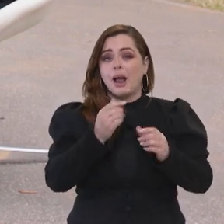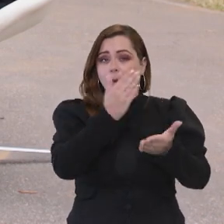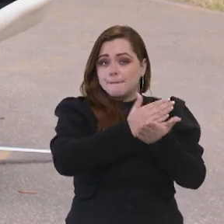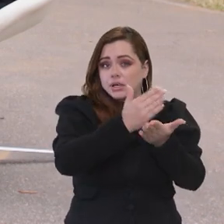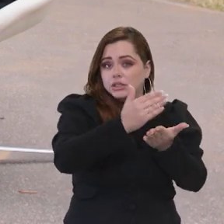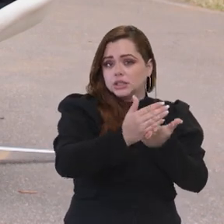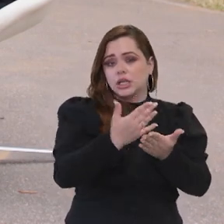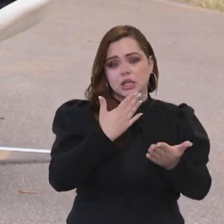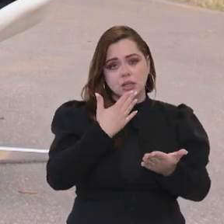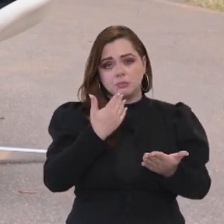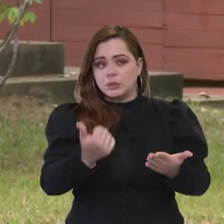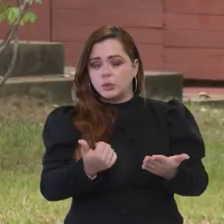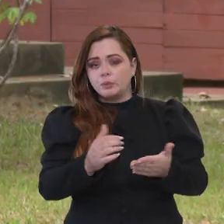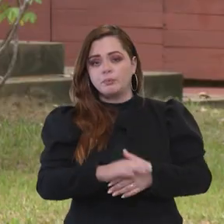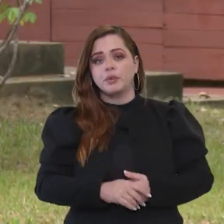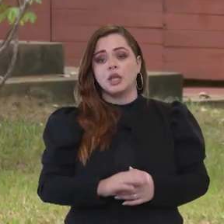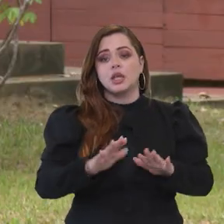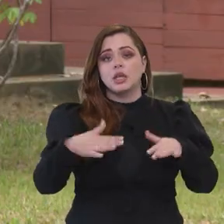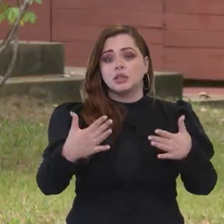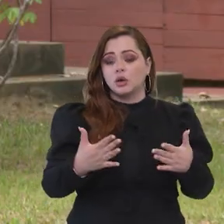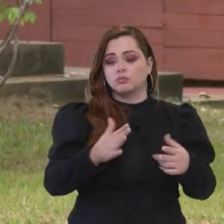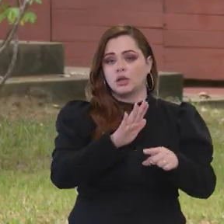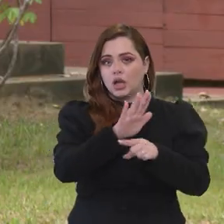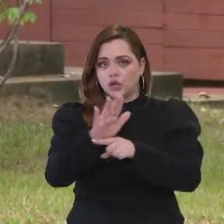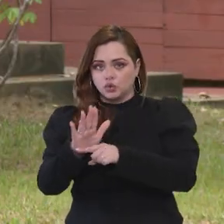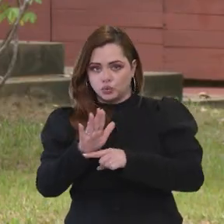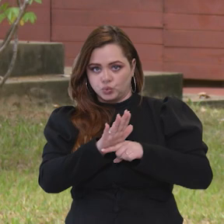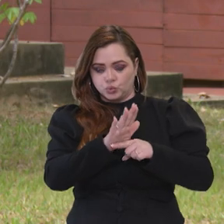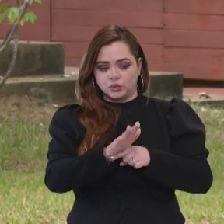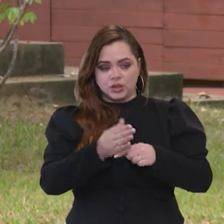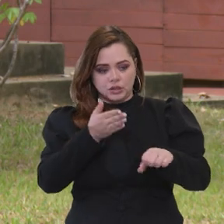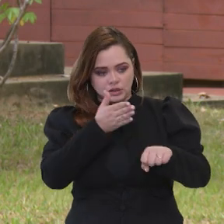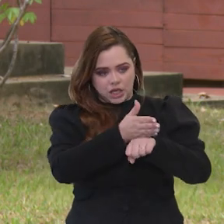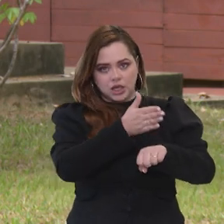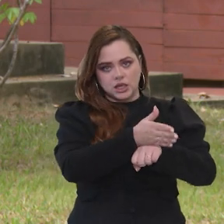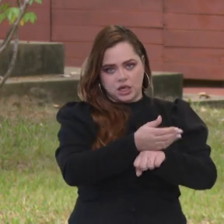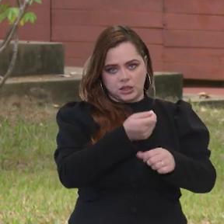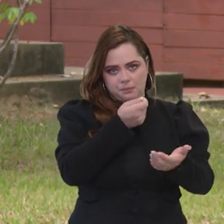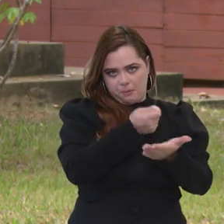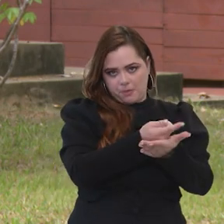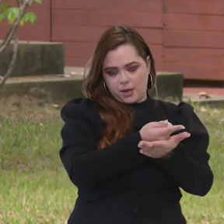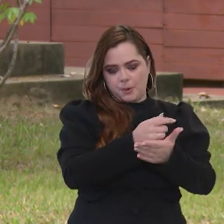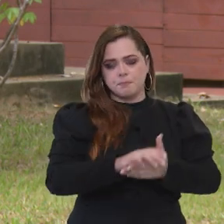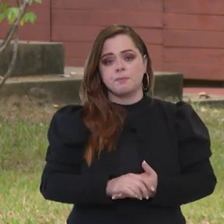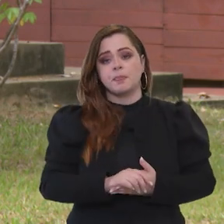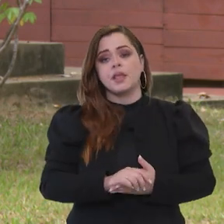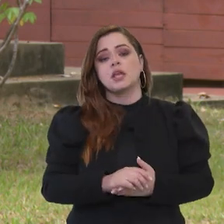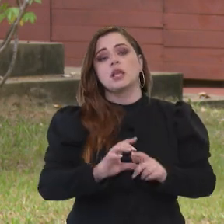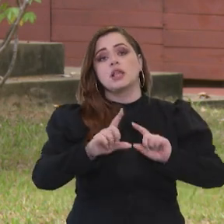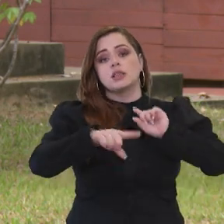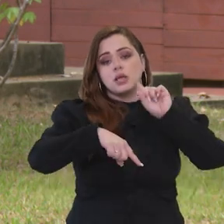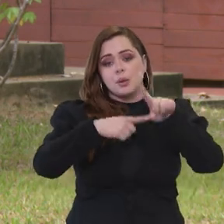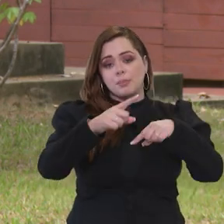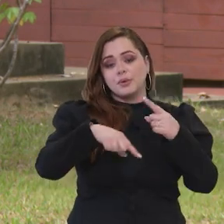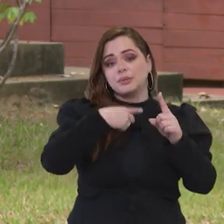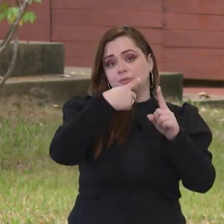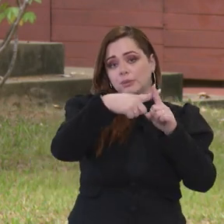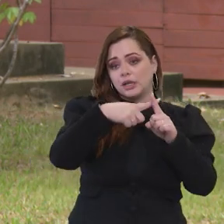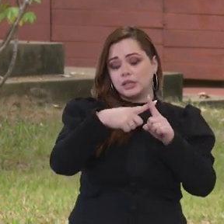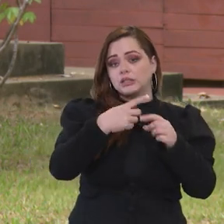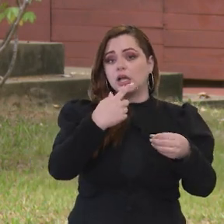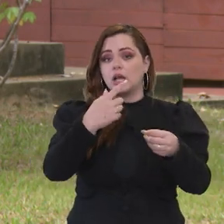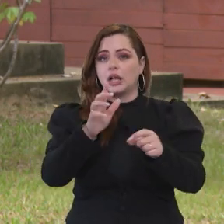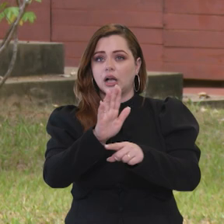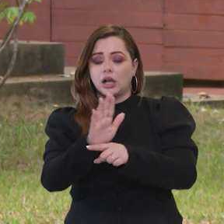Elas não tinham dinheiro para dar a entrada. Com essa ajuda, a gente ampliando o subsídio, mais ajuda, essas